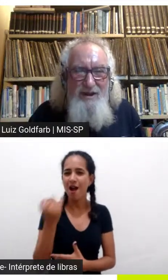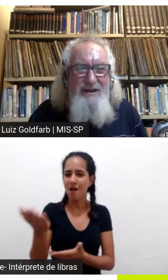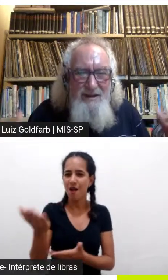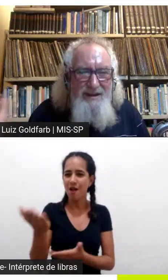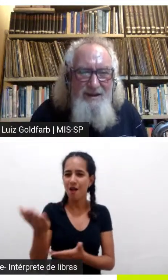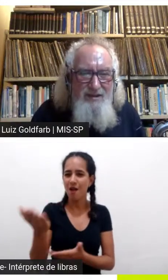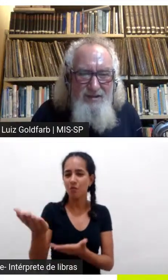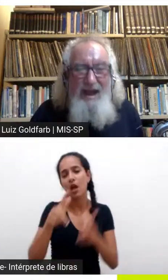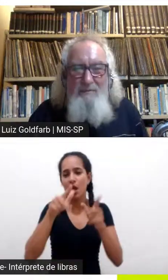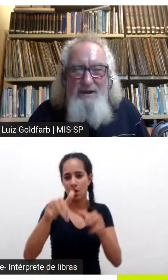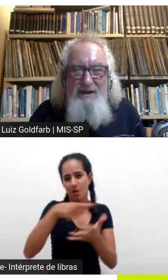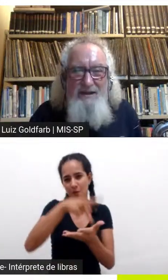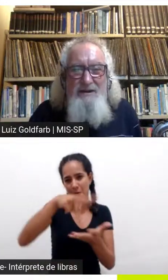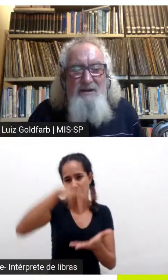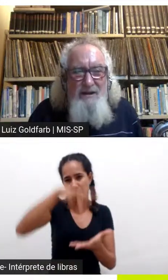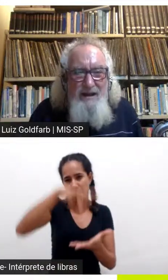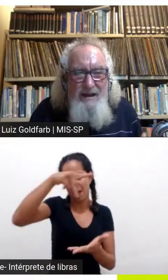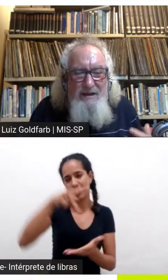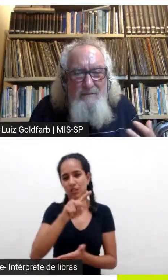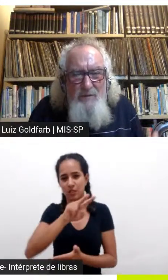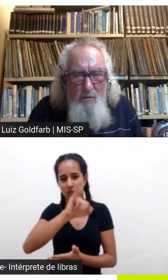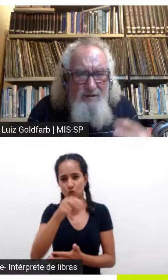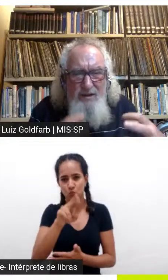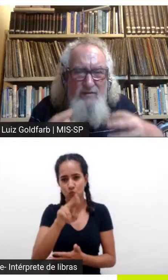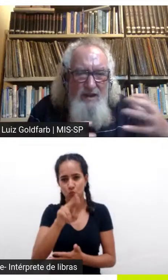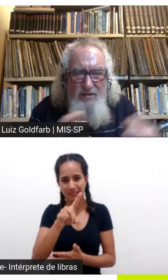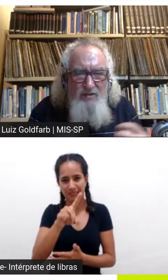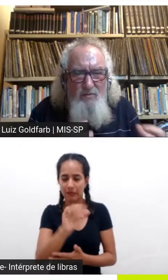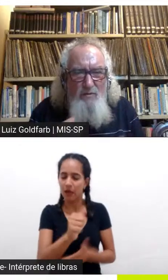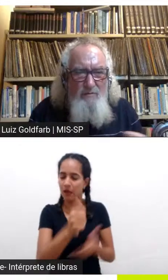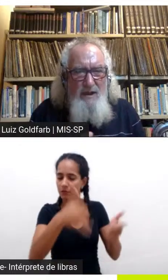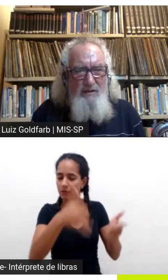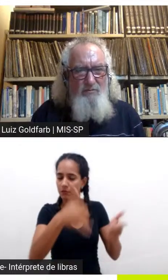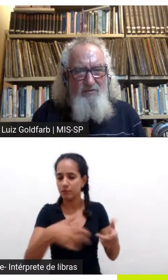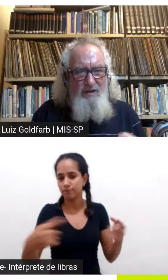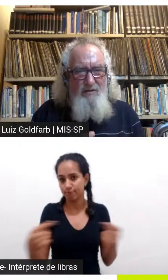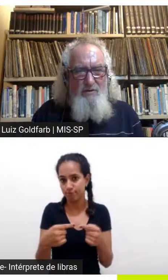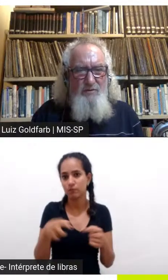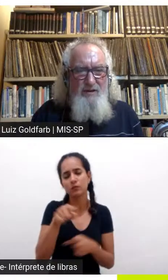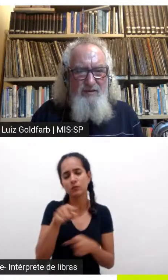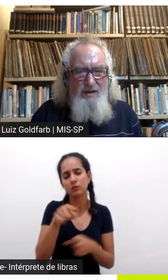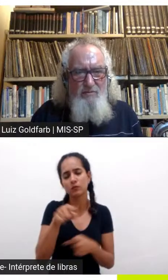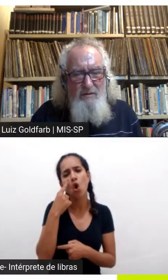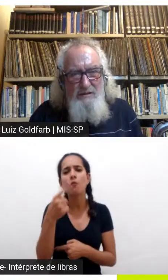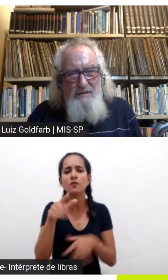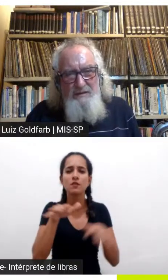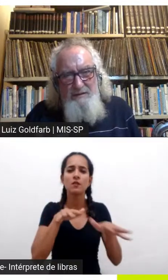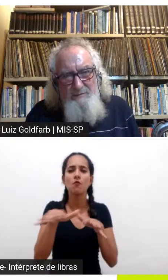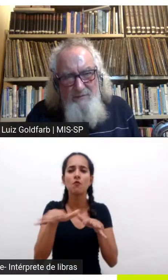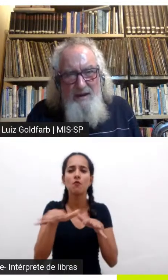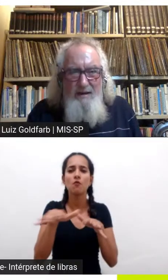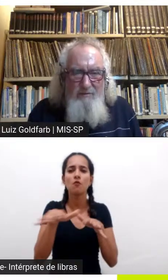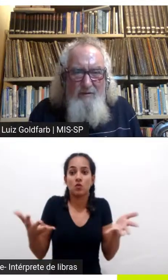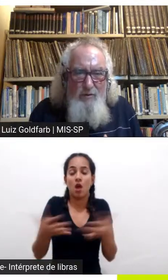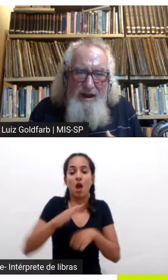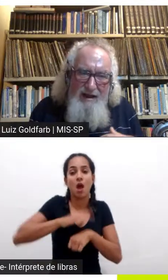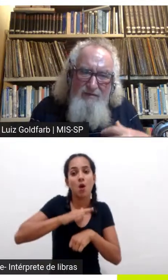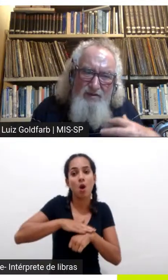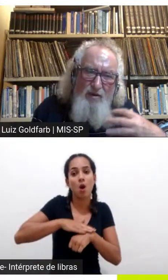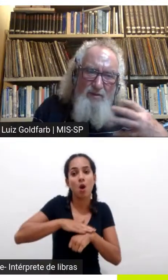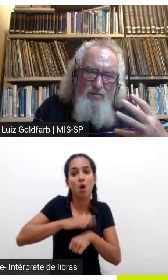velha história sábia né como que vocês veem esses movimentos que estão acontecendo né